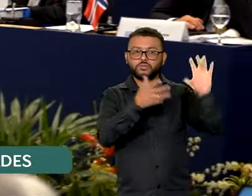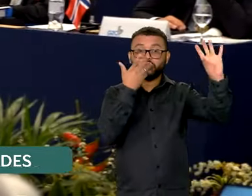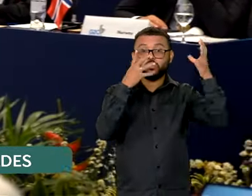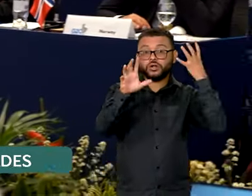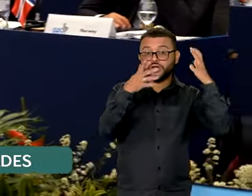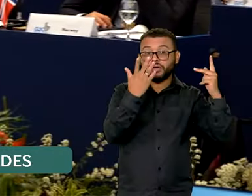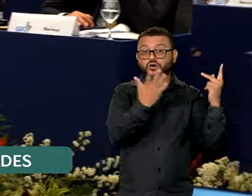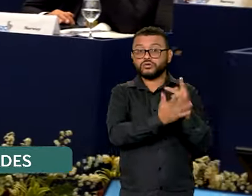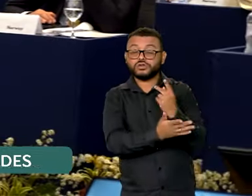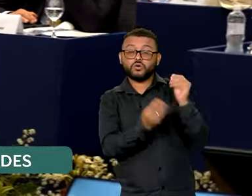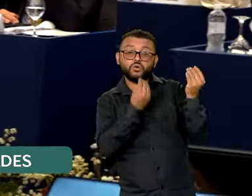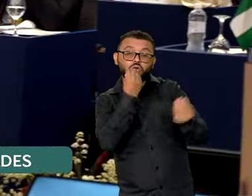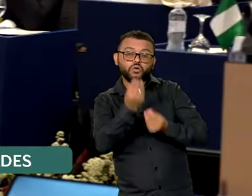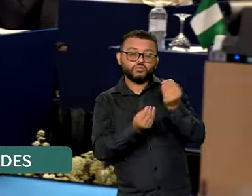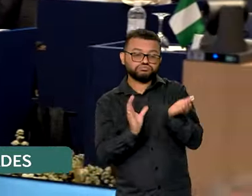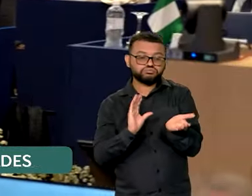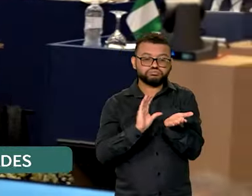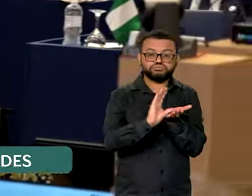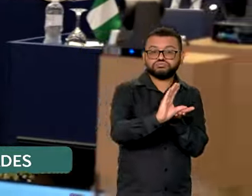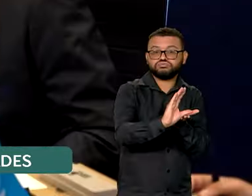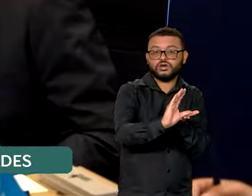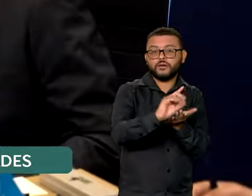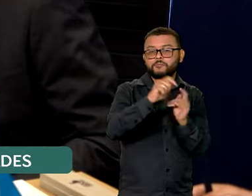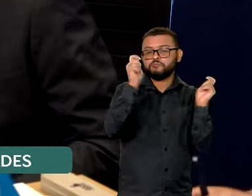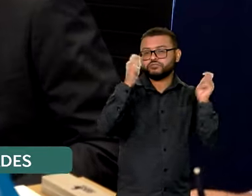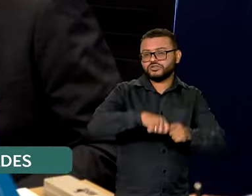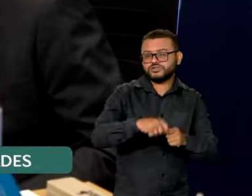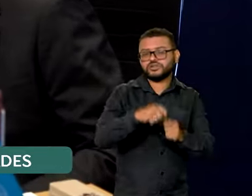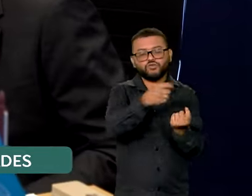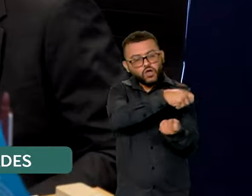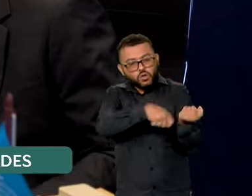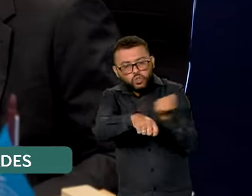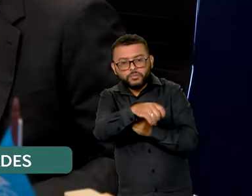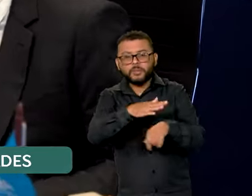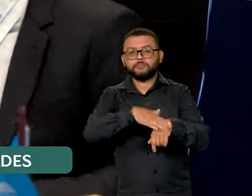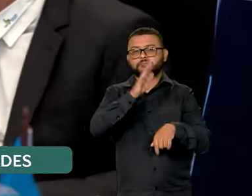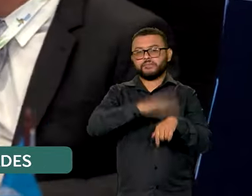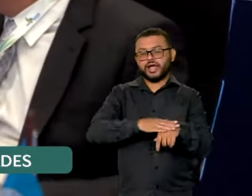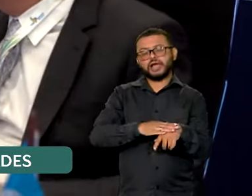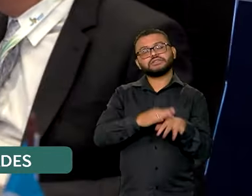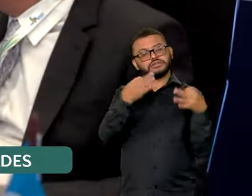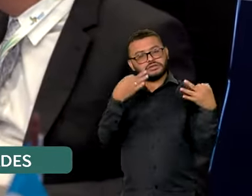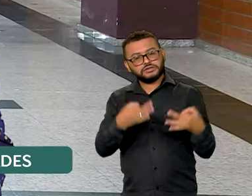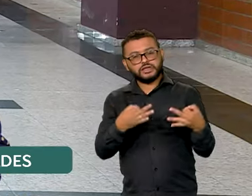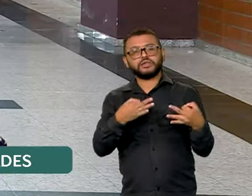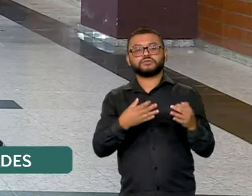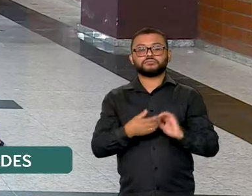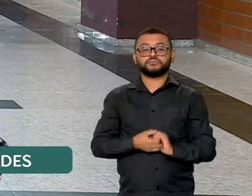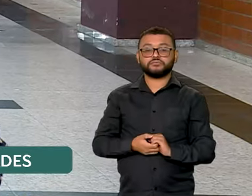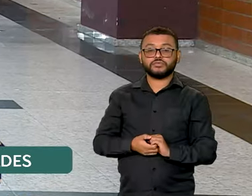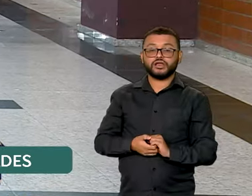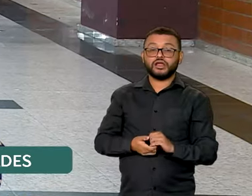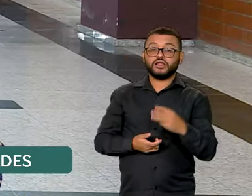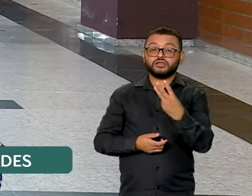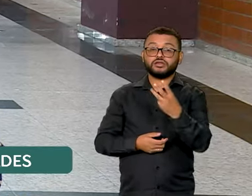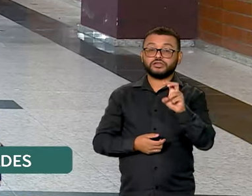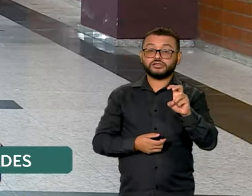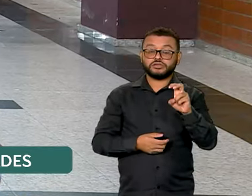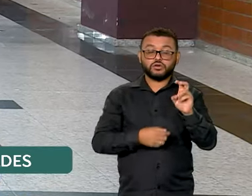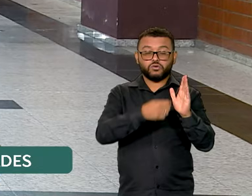e as fontes de financiamento para criar modelos econômicos mais sustentáveis. Nos 35